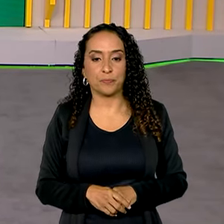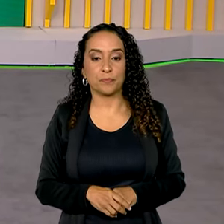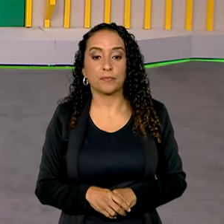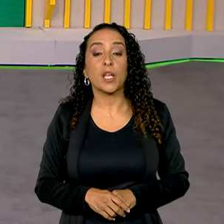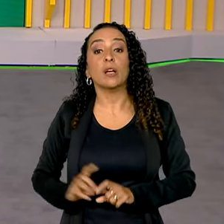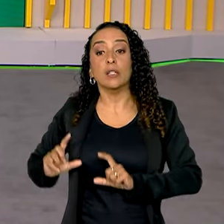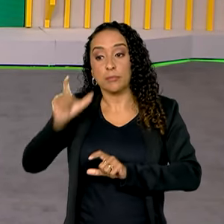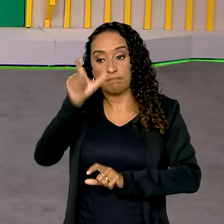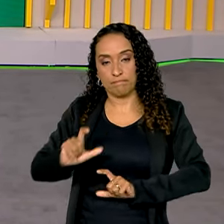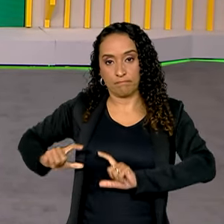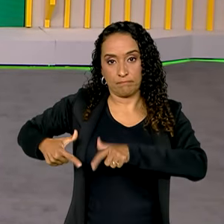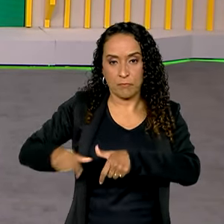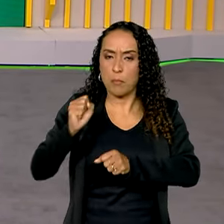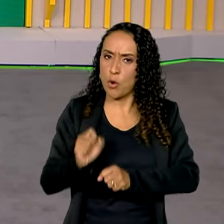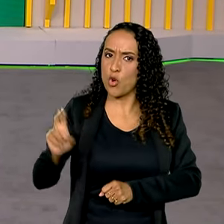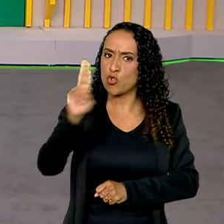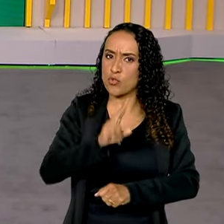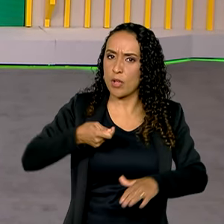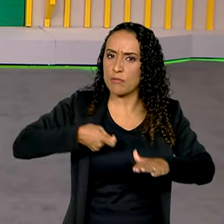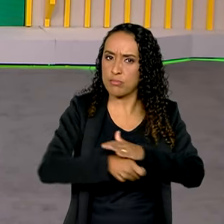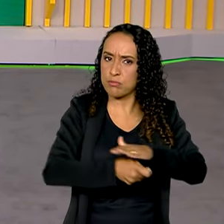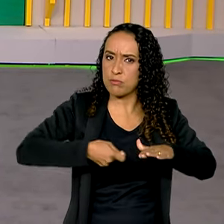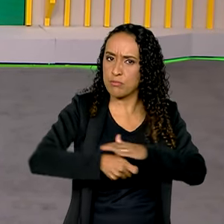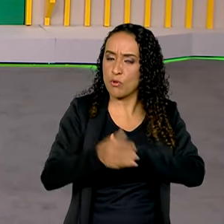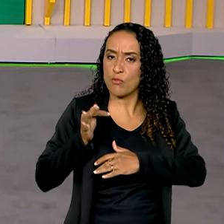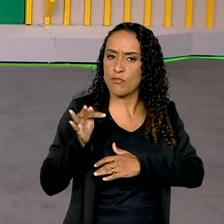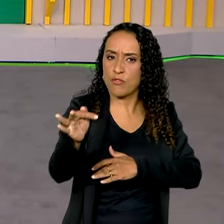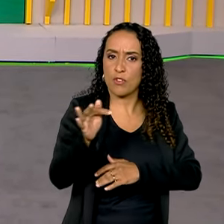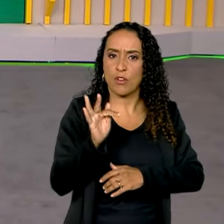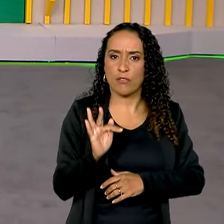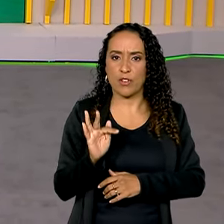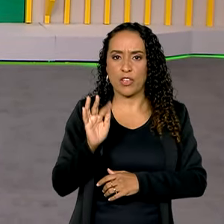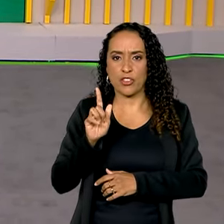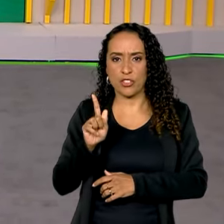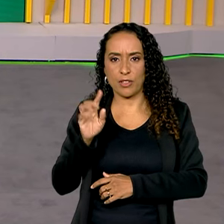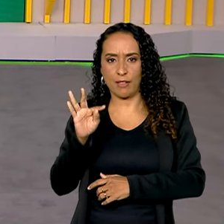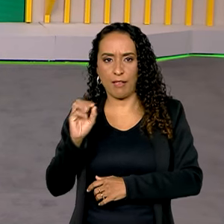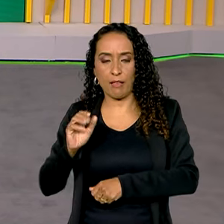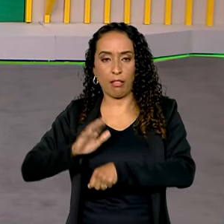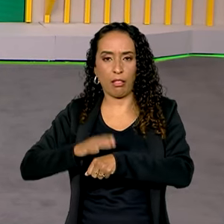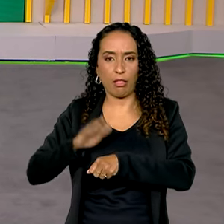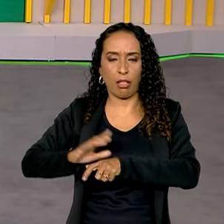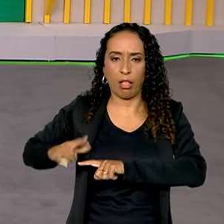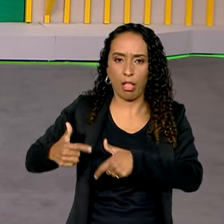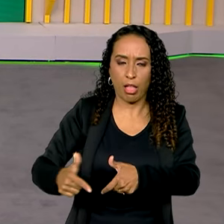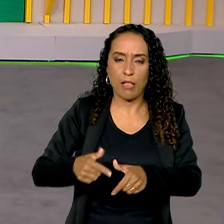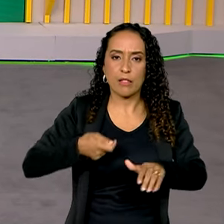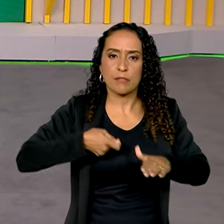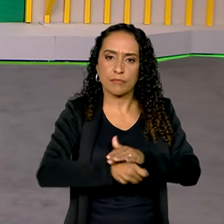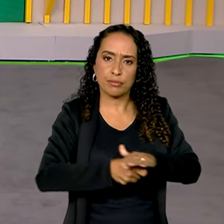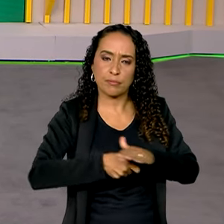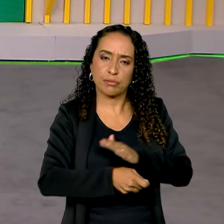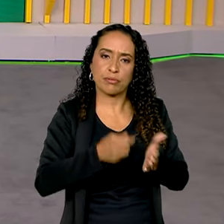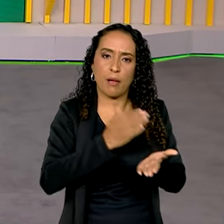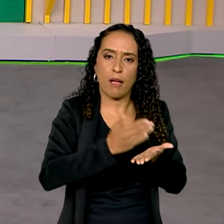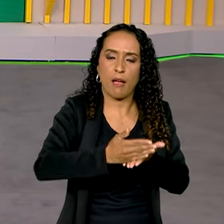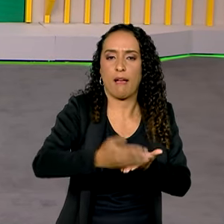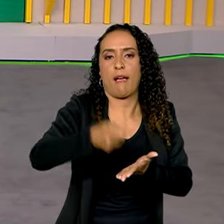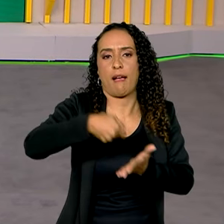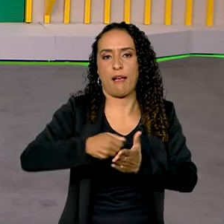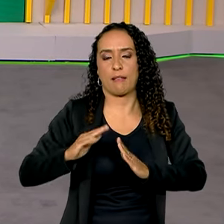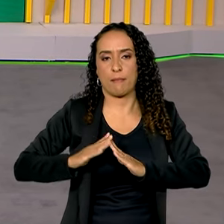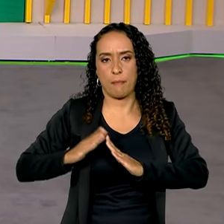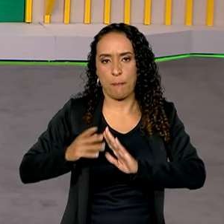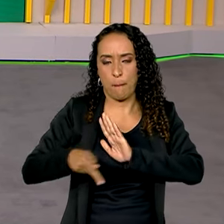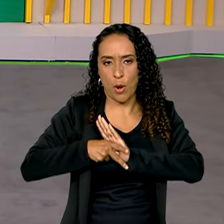O trabalhador poderá utilizar depósitos futuros do Fundo de Garantia do Tempo de Serviço para financiar a casa própria. É o